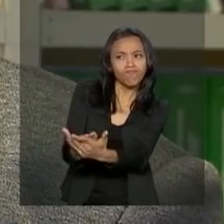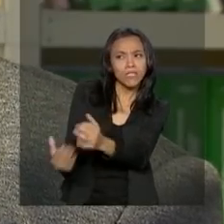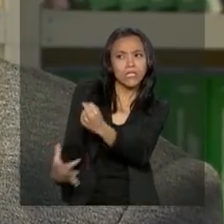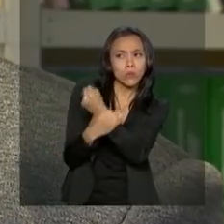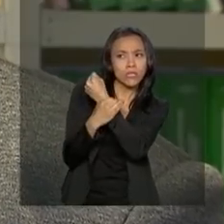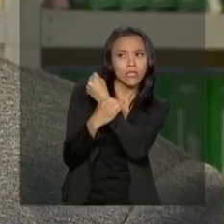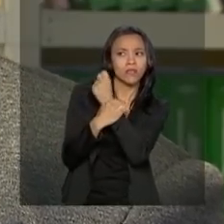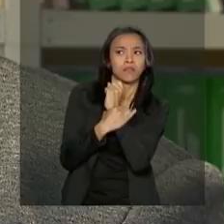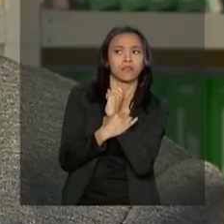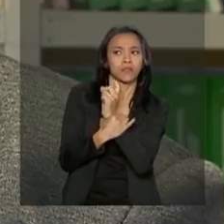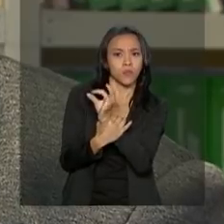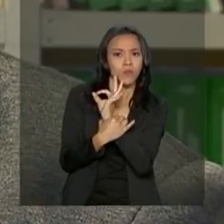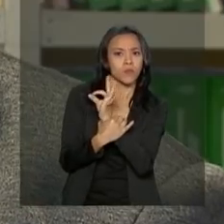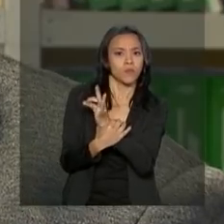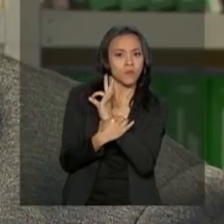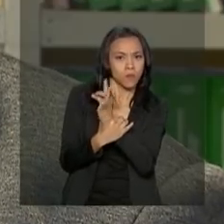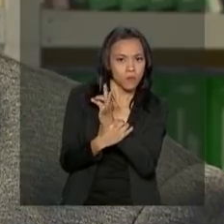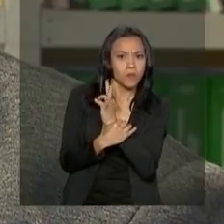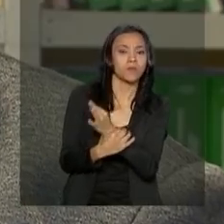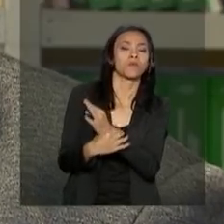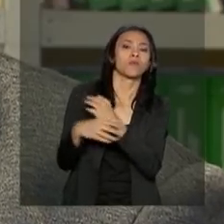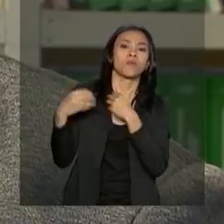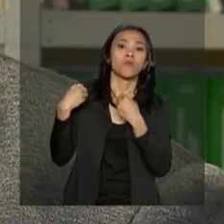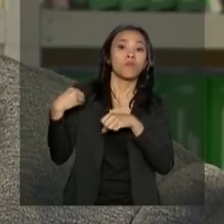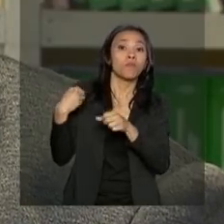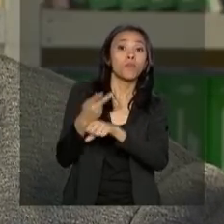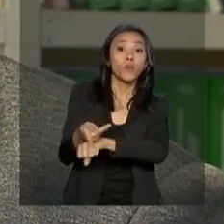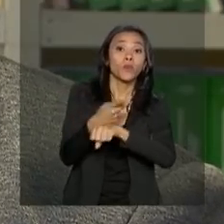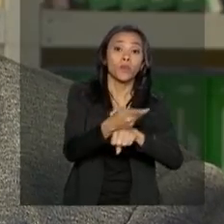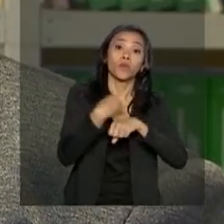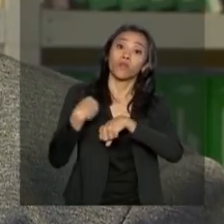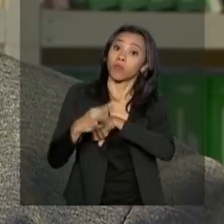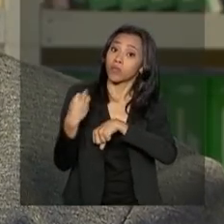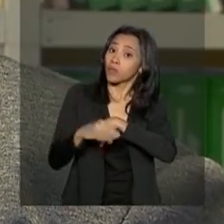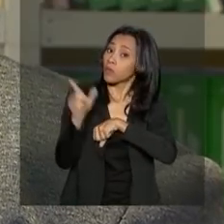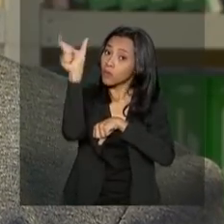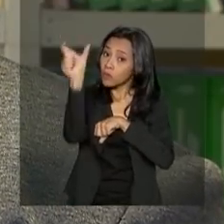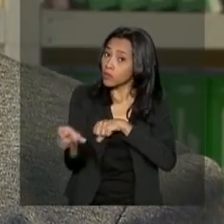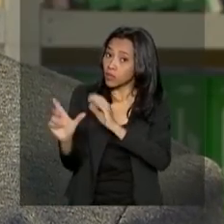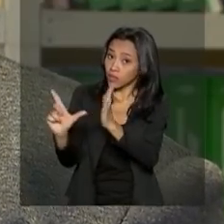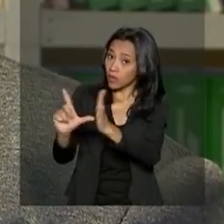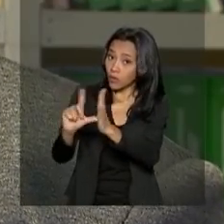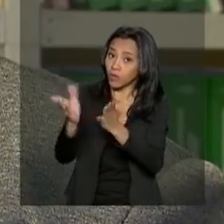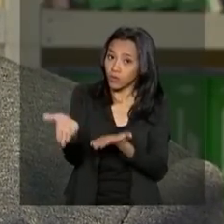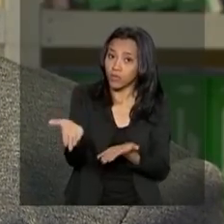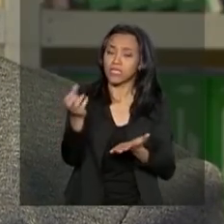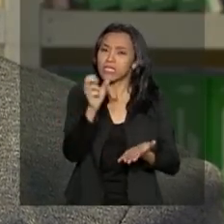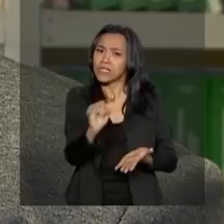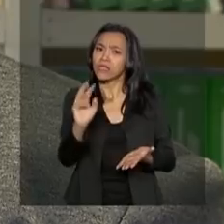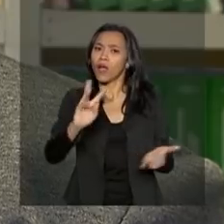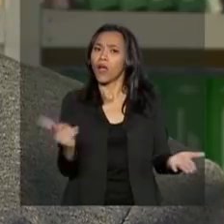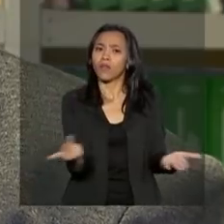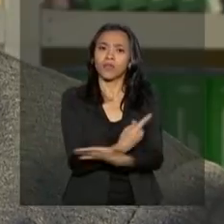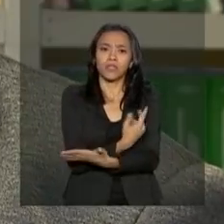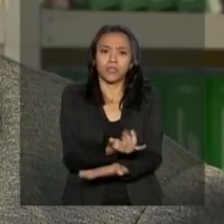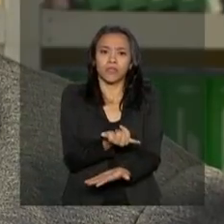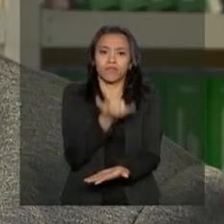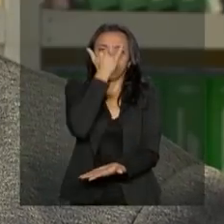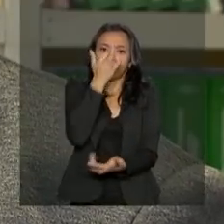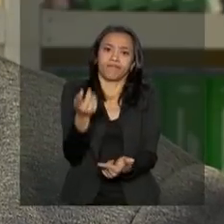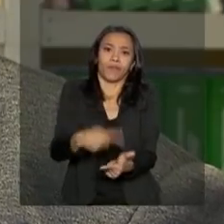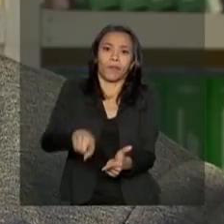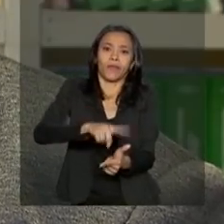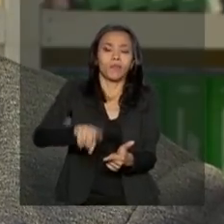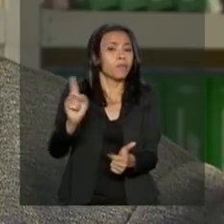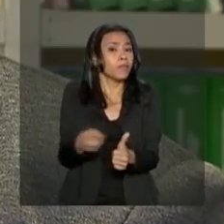alguma referência, que ele tome informações sobre a loja onde ele quer comprar. Depois, se houver algum problema, o primeiro lugar